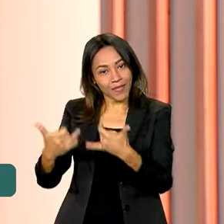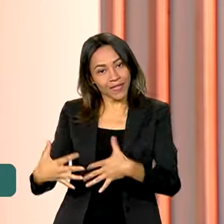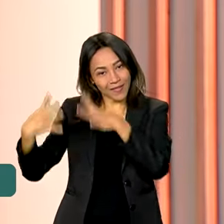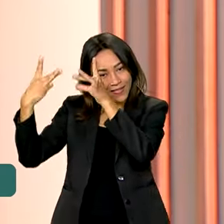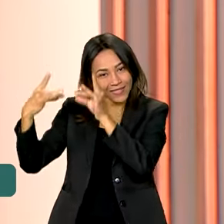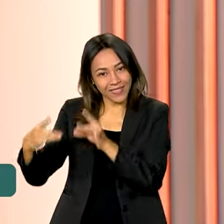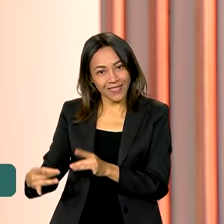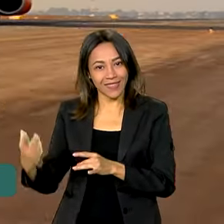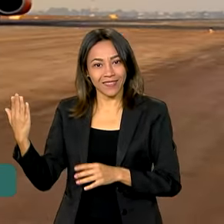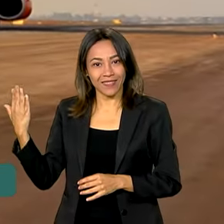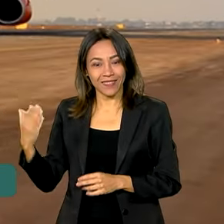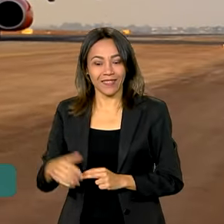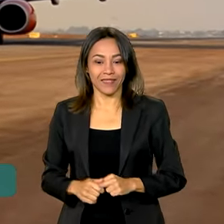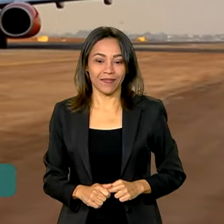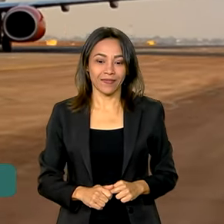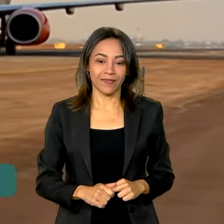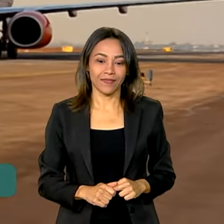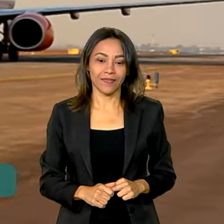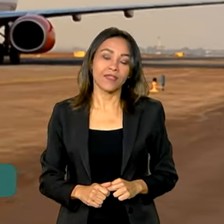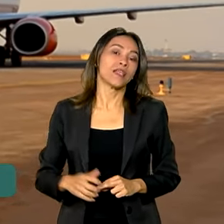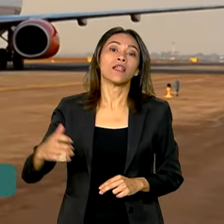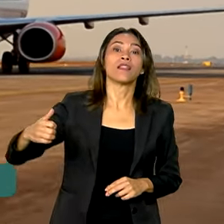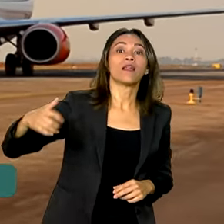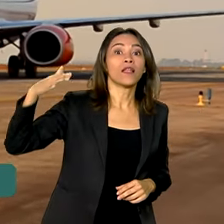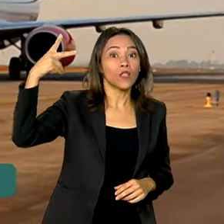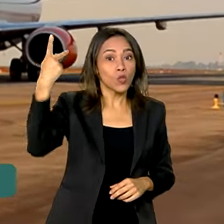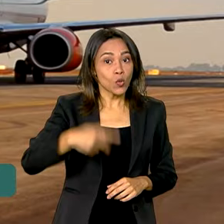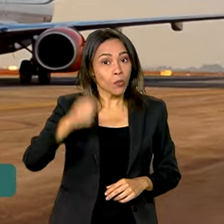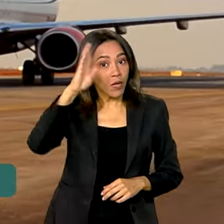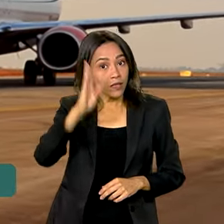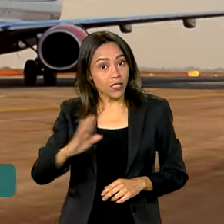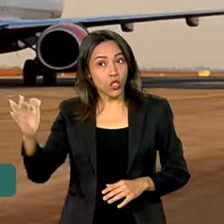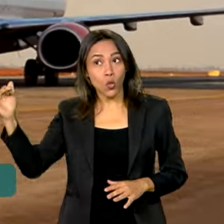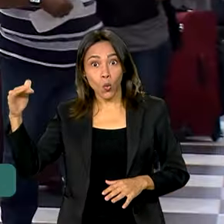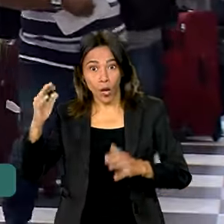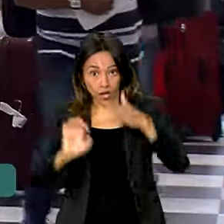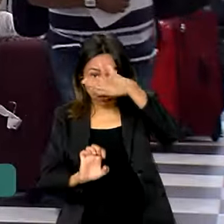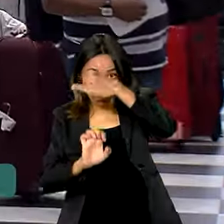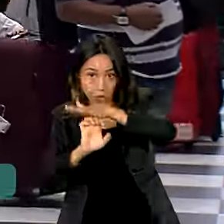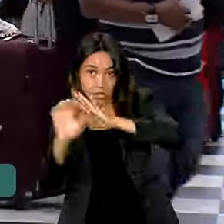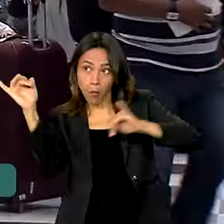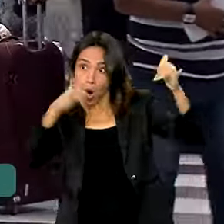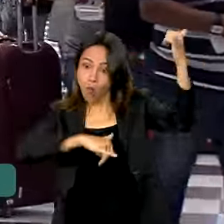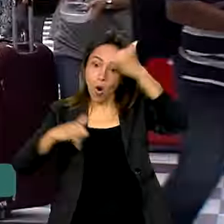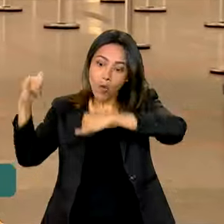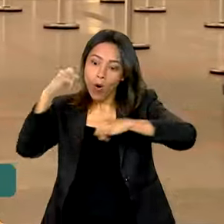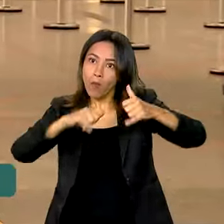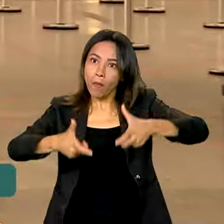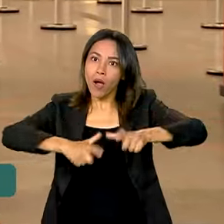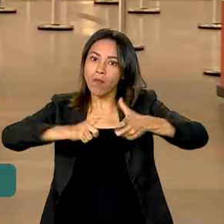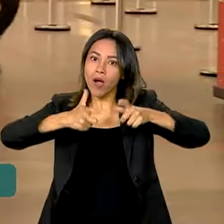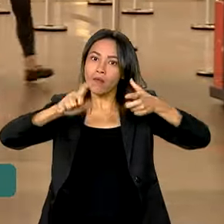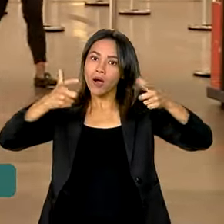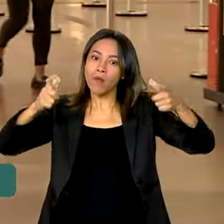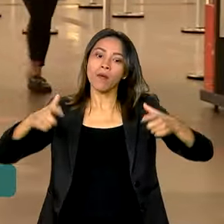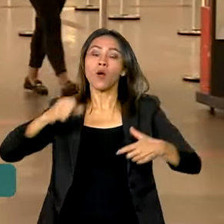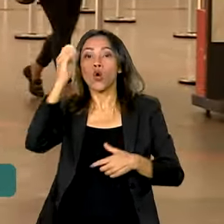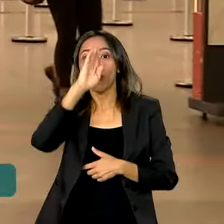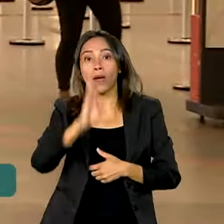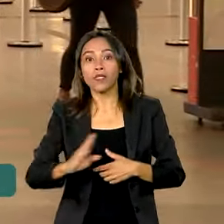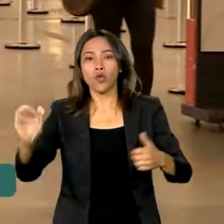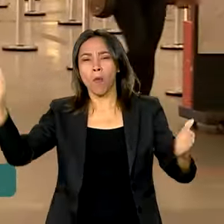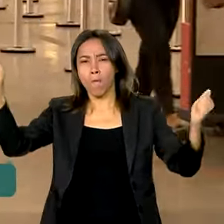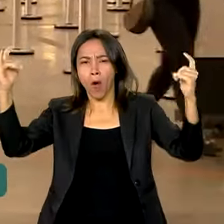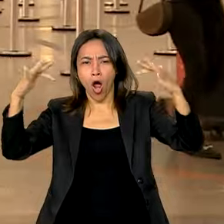detalhes para a gente. O setor aéreo do país está aquecido e em expansão. O Brasil recebeu quase